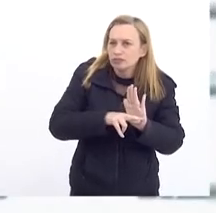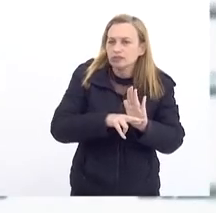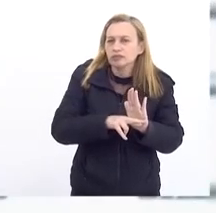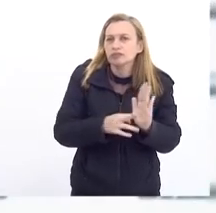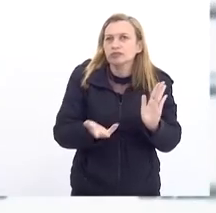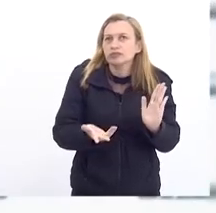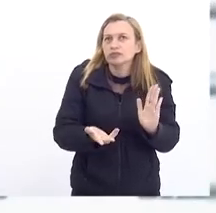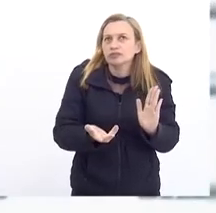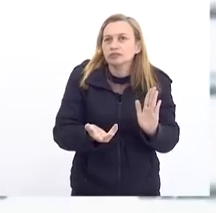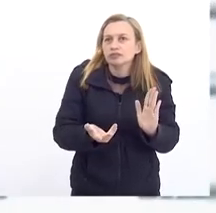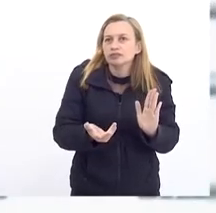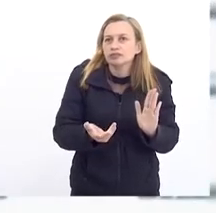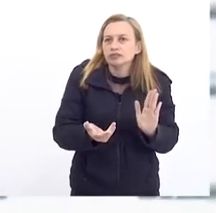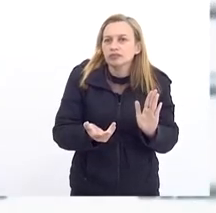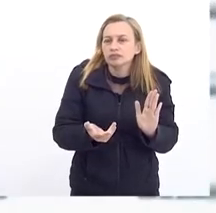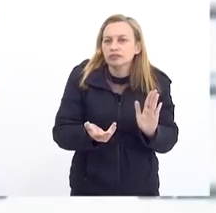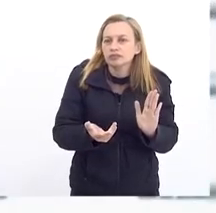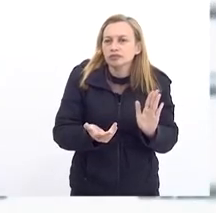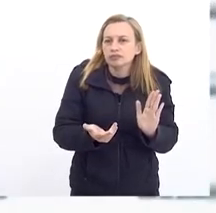Sido